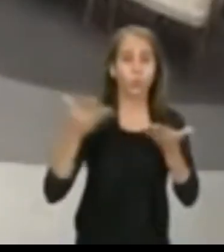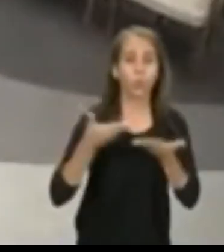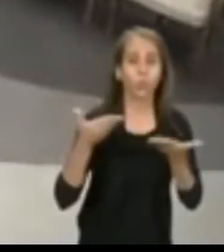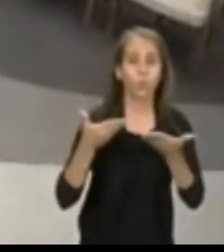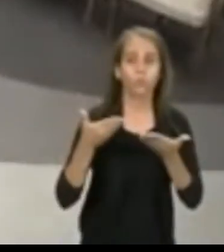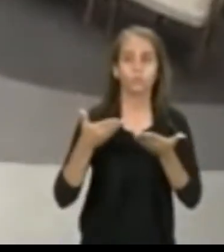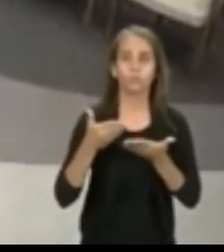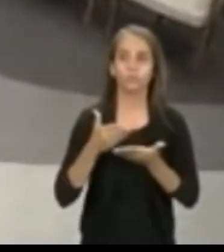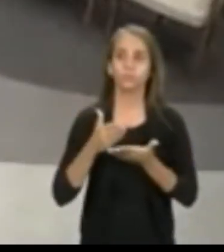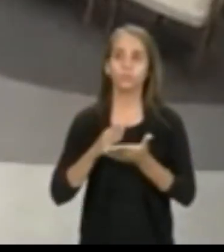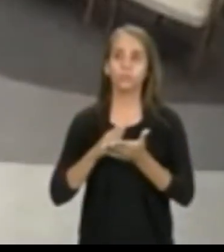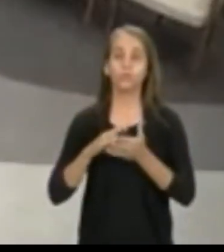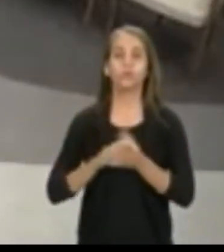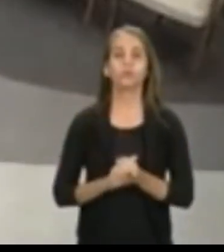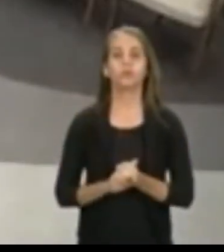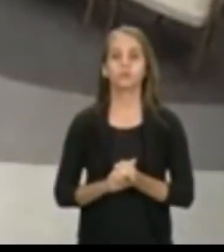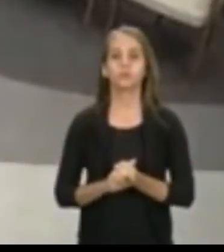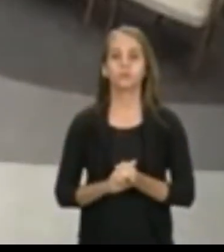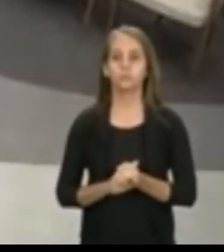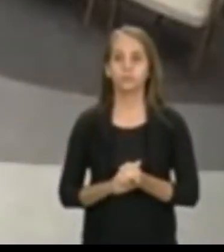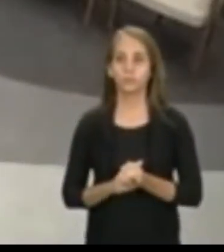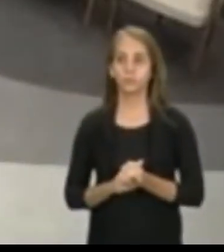povo... Ok, candidato.